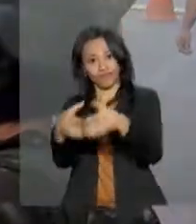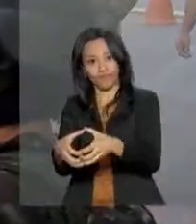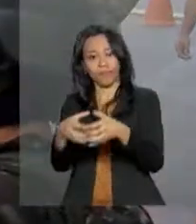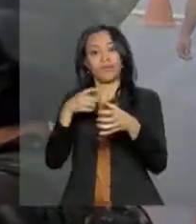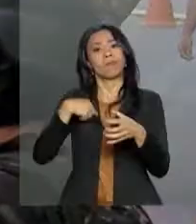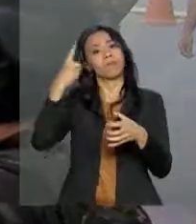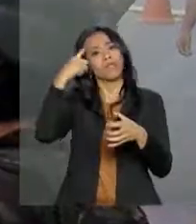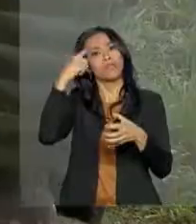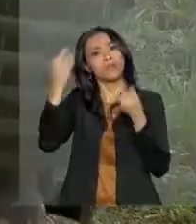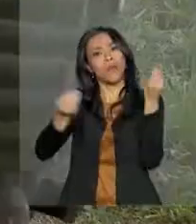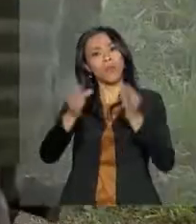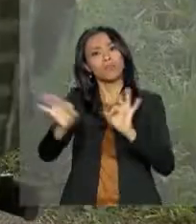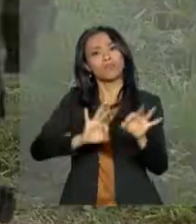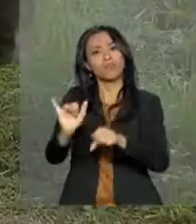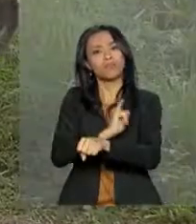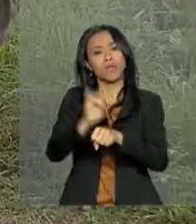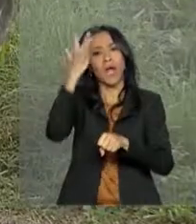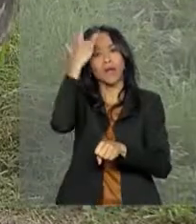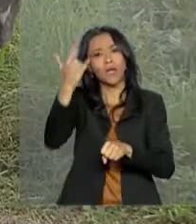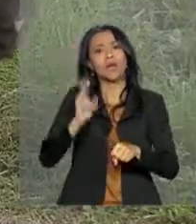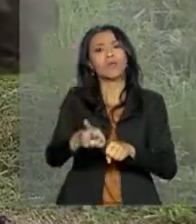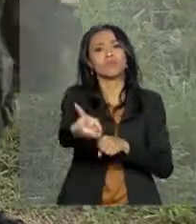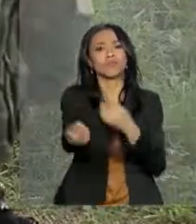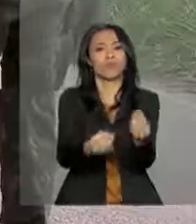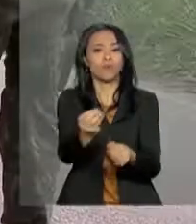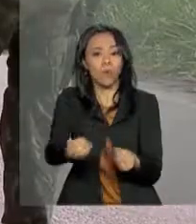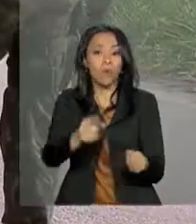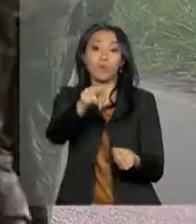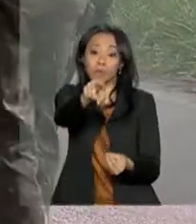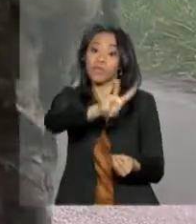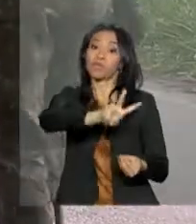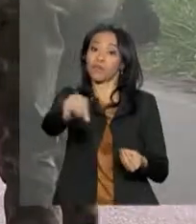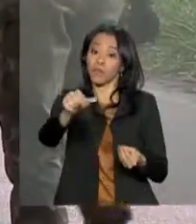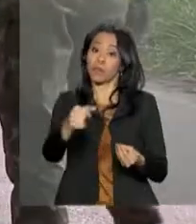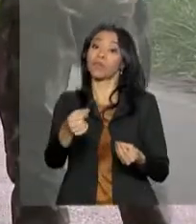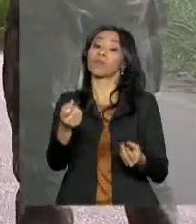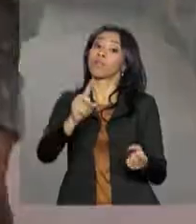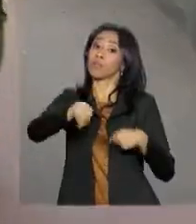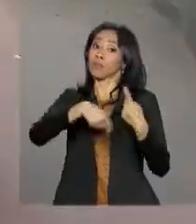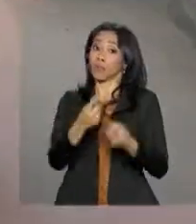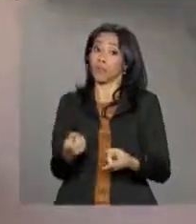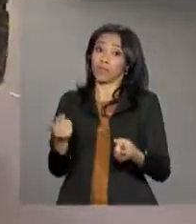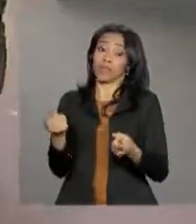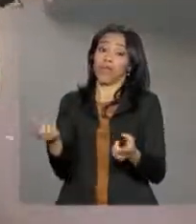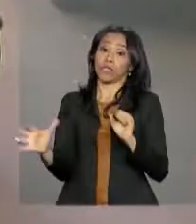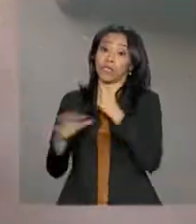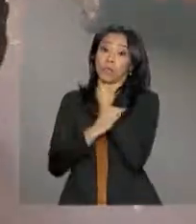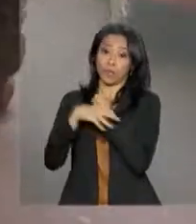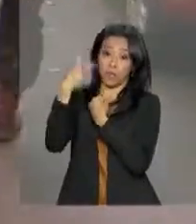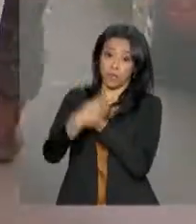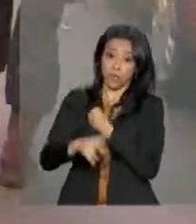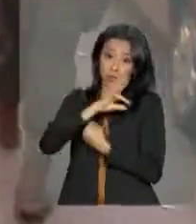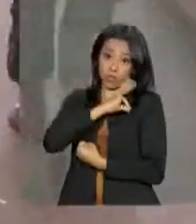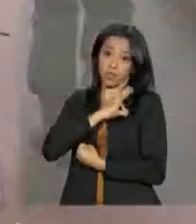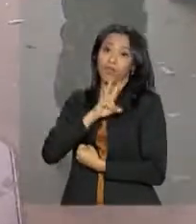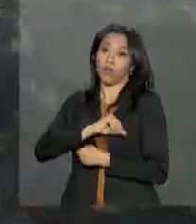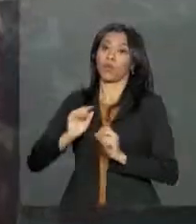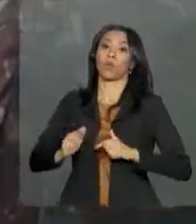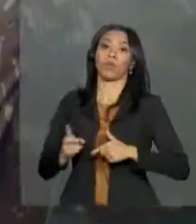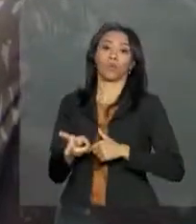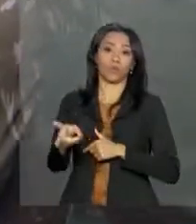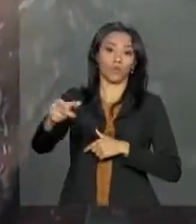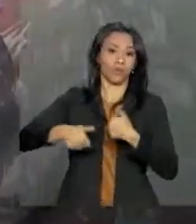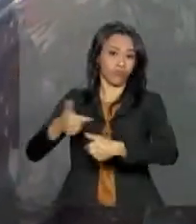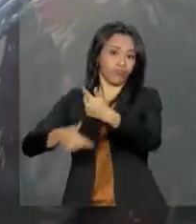medidas para o amanhã, quando o Comando da Segurança Pública retornar ao Estado do Rio de Janeiro. O plano estratégico que guia a iniciativa